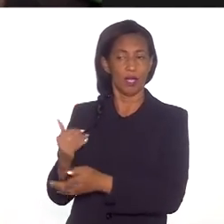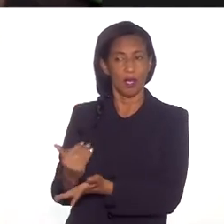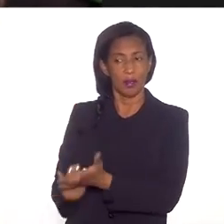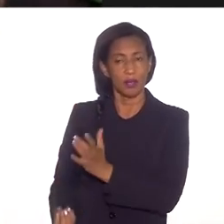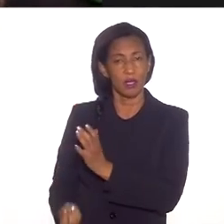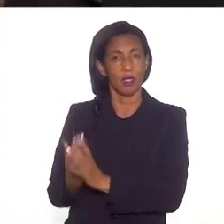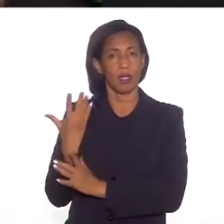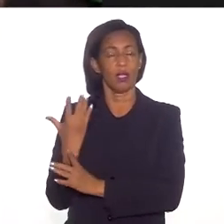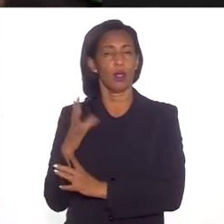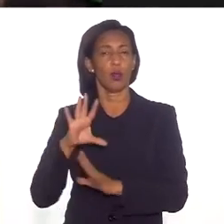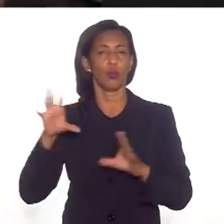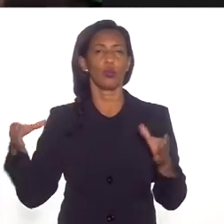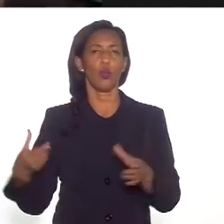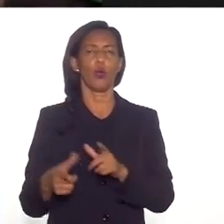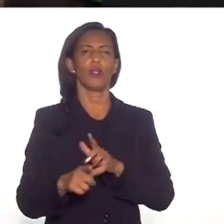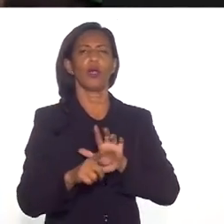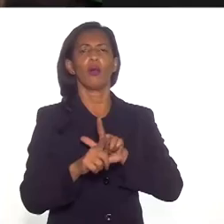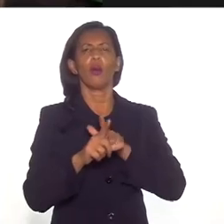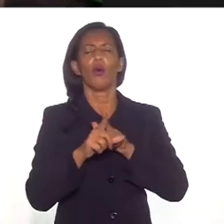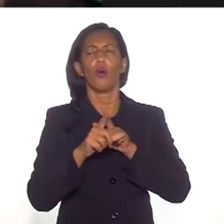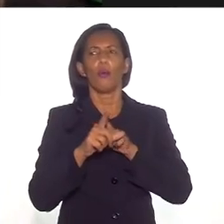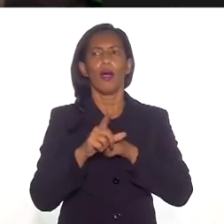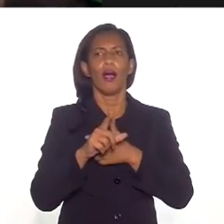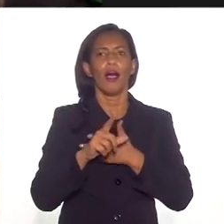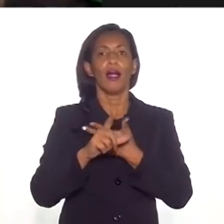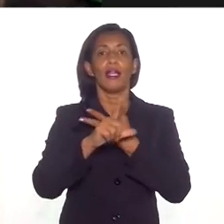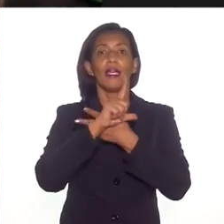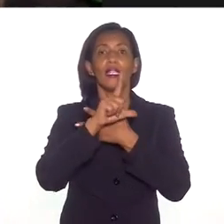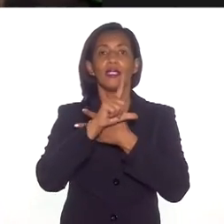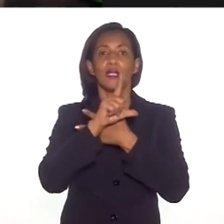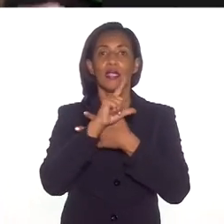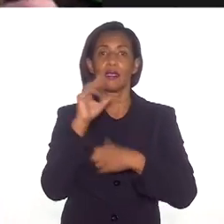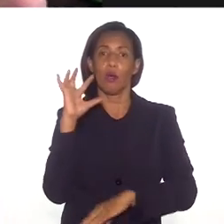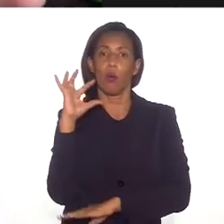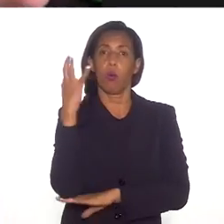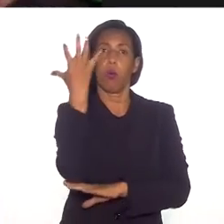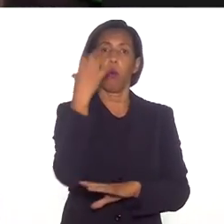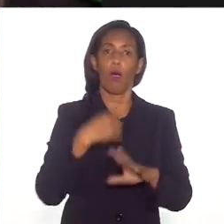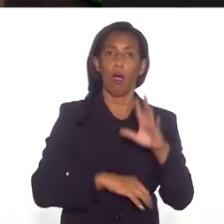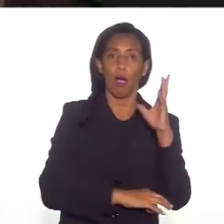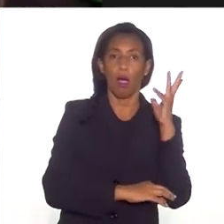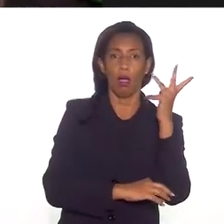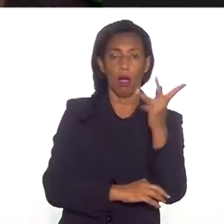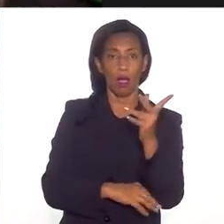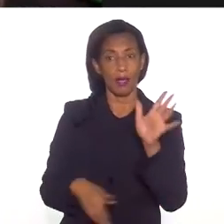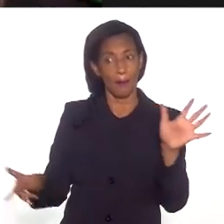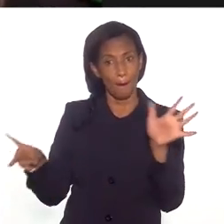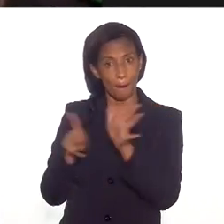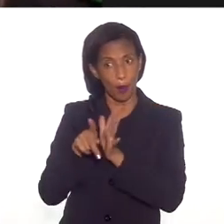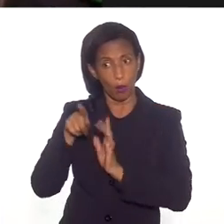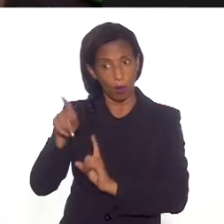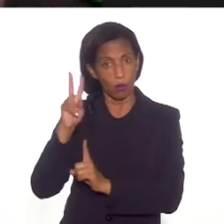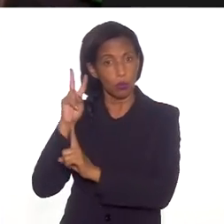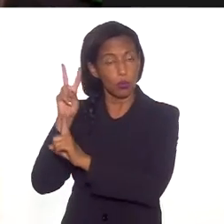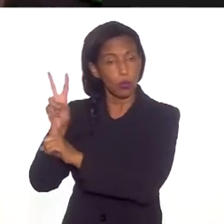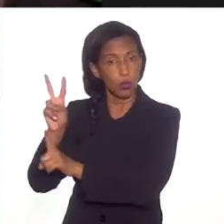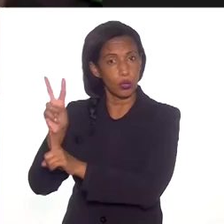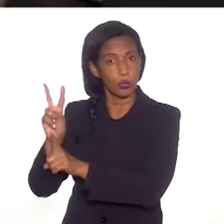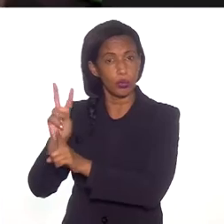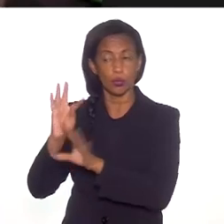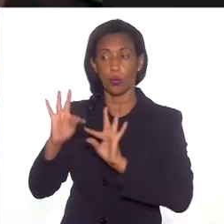a partir disso, se criou toda uma legislação ambiental. De modo que cabe aos indígenas, sim,